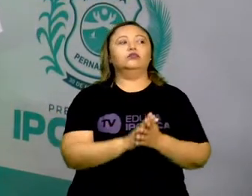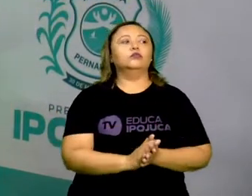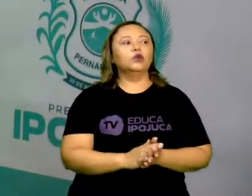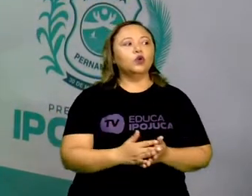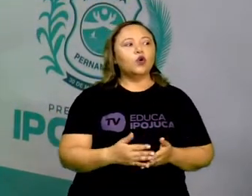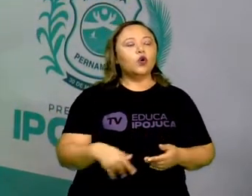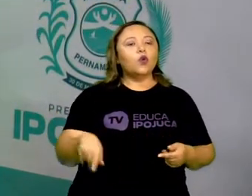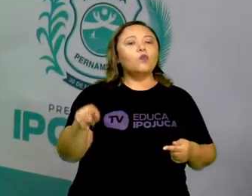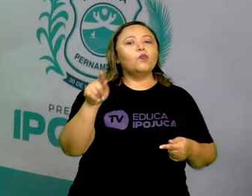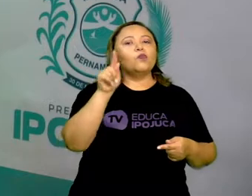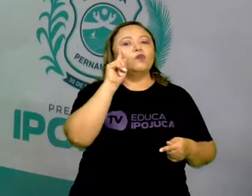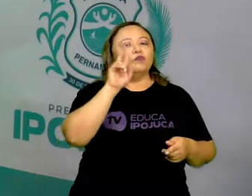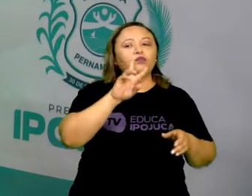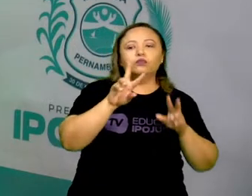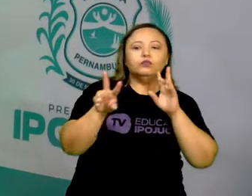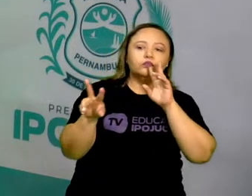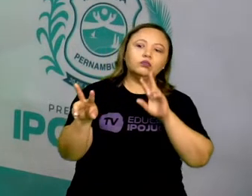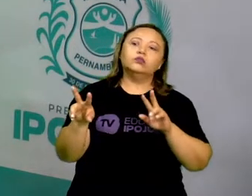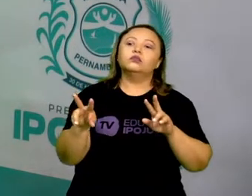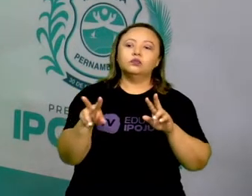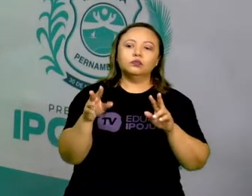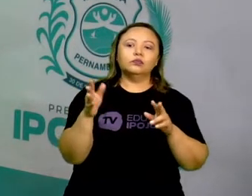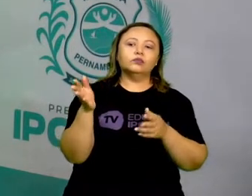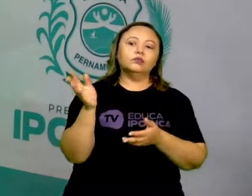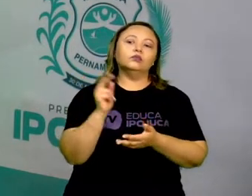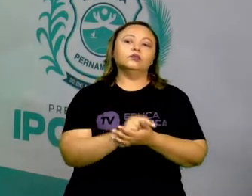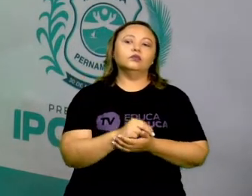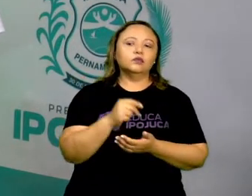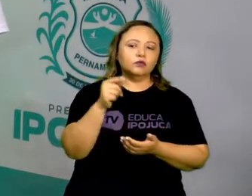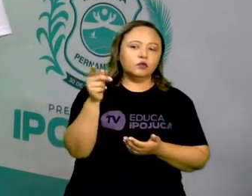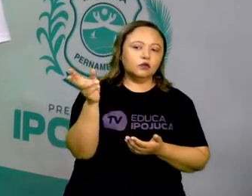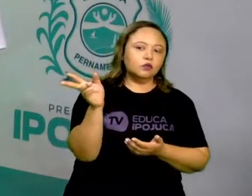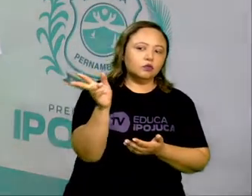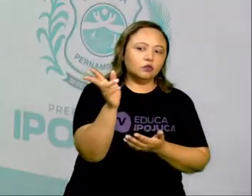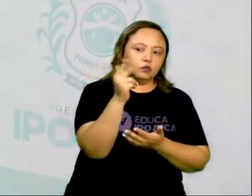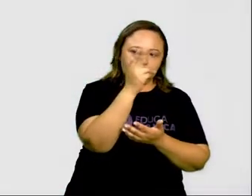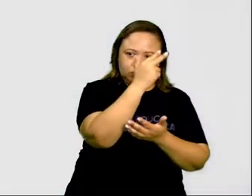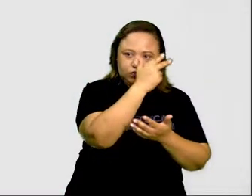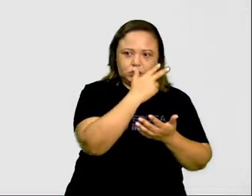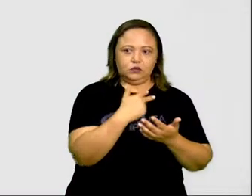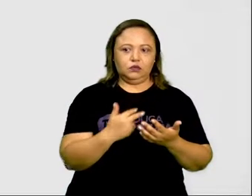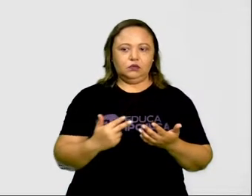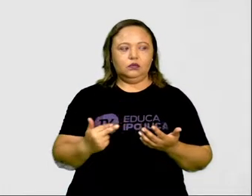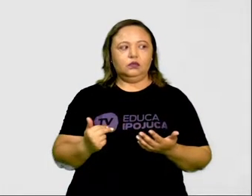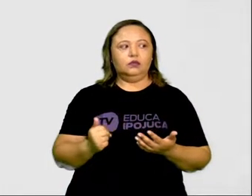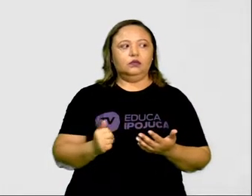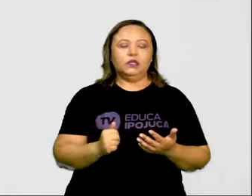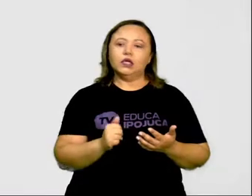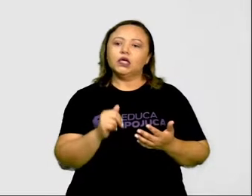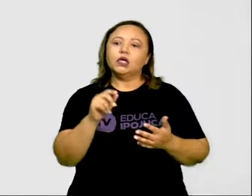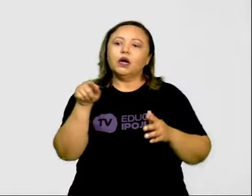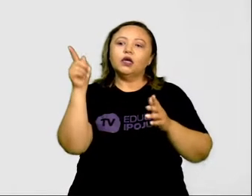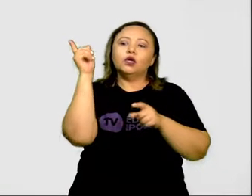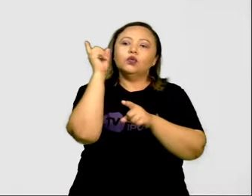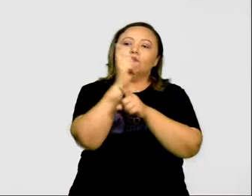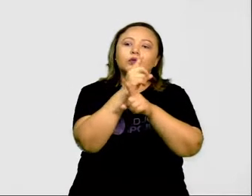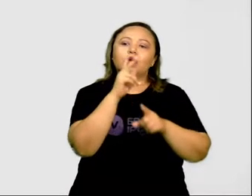Então, vocês conseguem ver aqui a letra K,